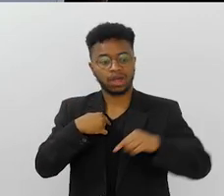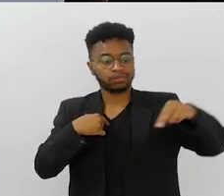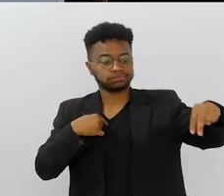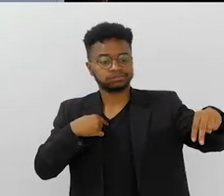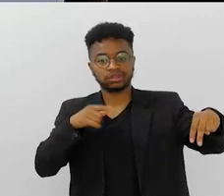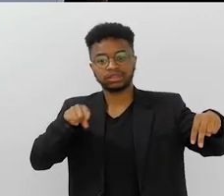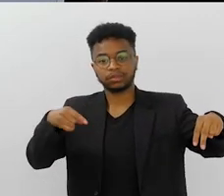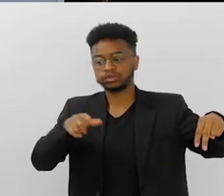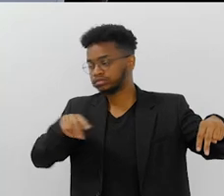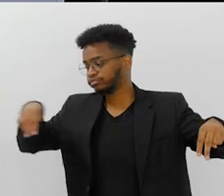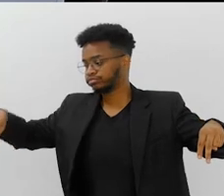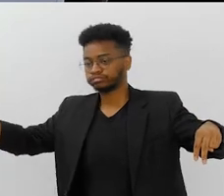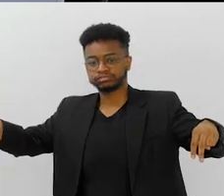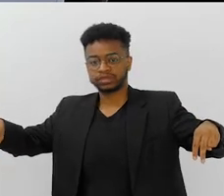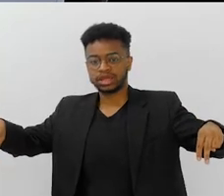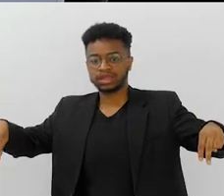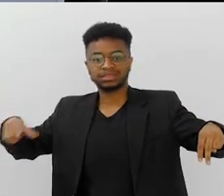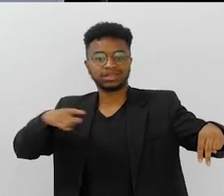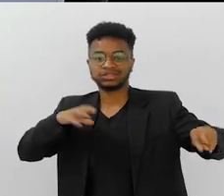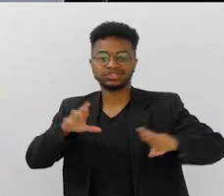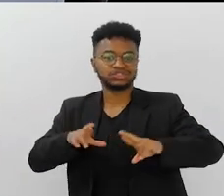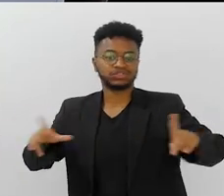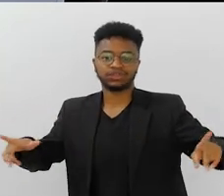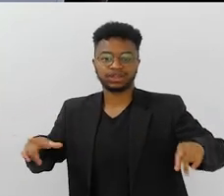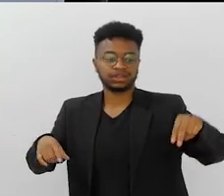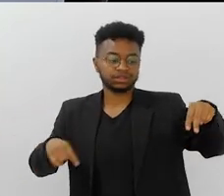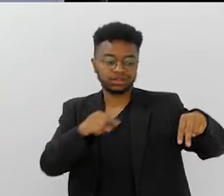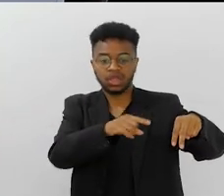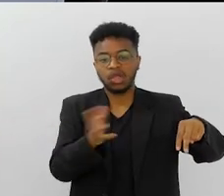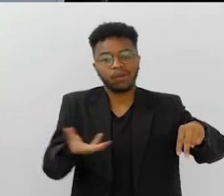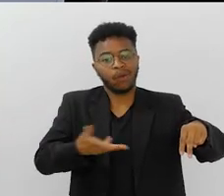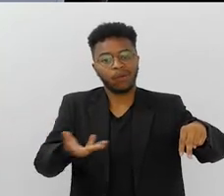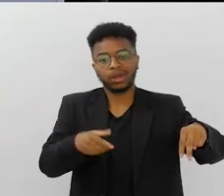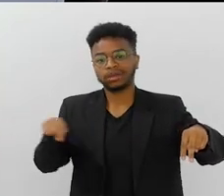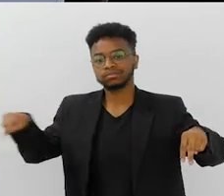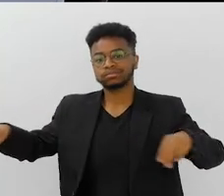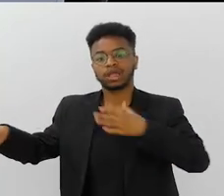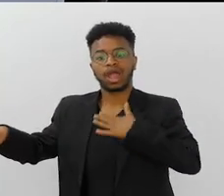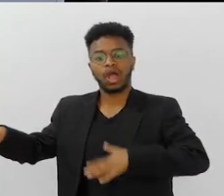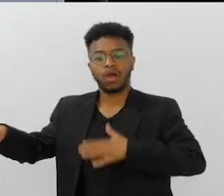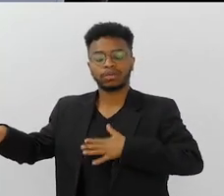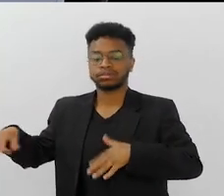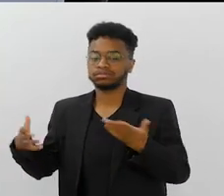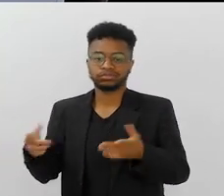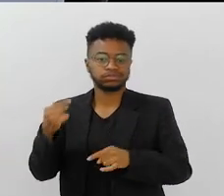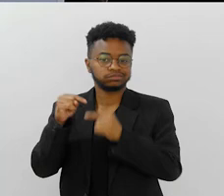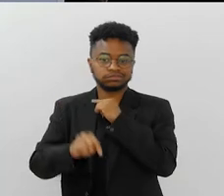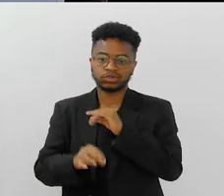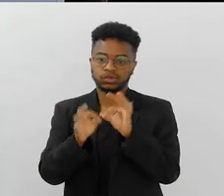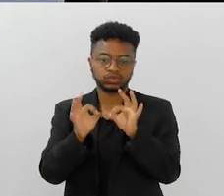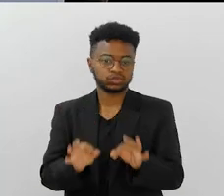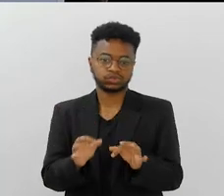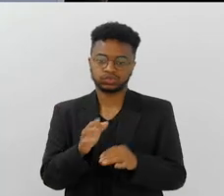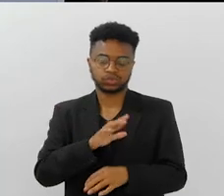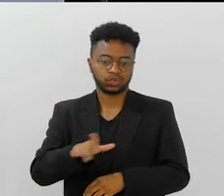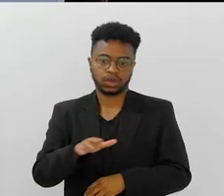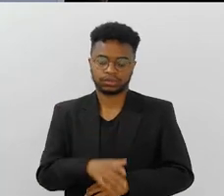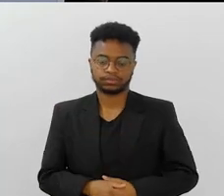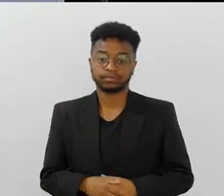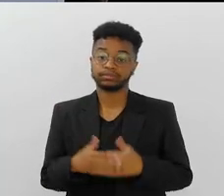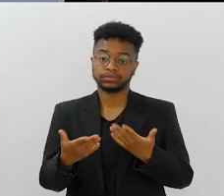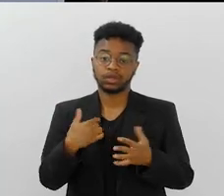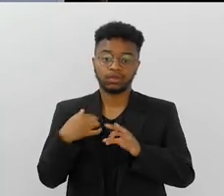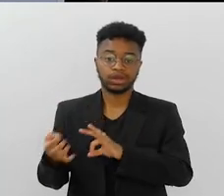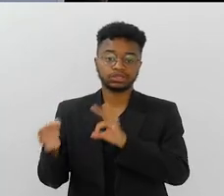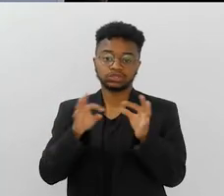primeiro módulo e uma lá do último módulo, eu vou ver uma escola eventualmente correndo e vou ver outra desfilando com toda a calma. Então, não é justo. Eu entendo que não é justo.